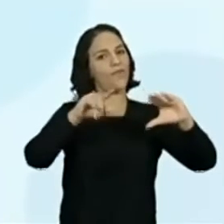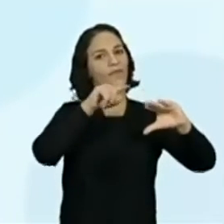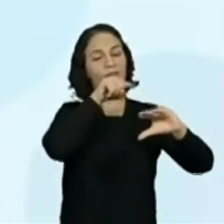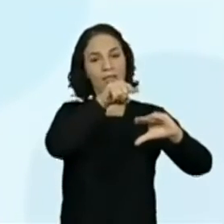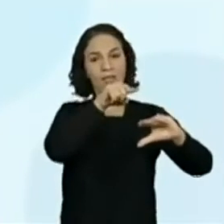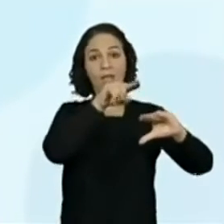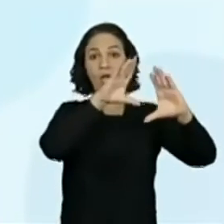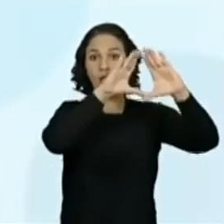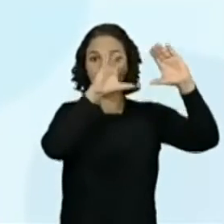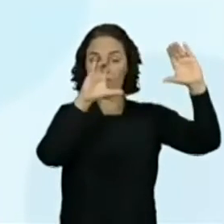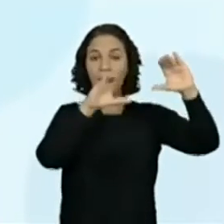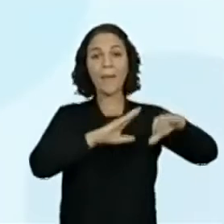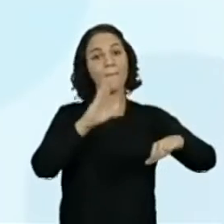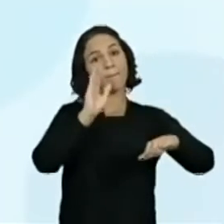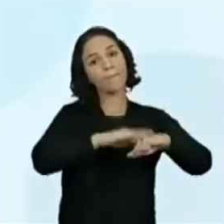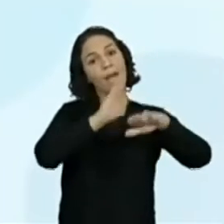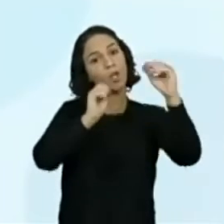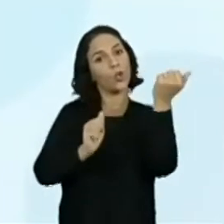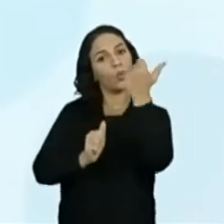nuvens.